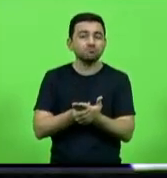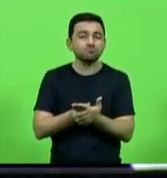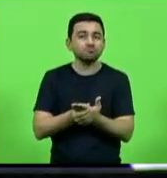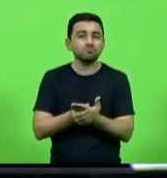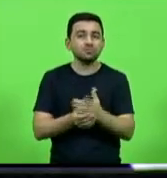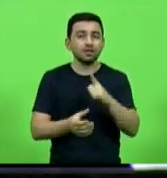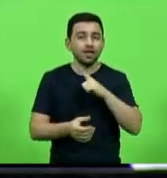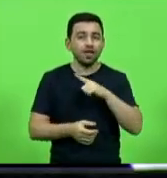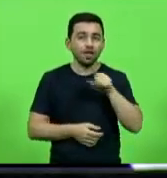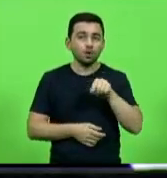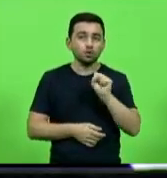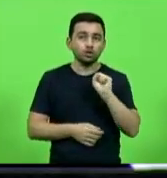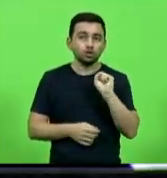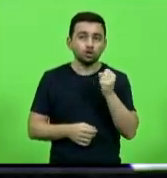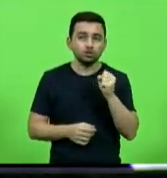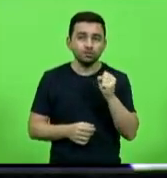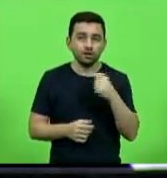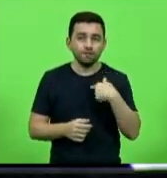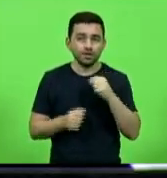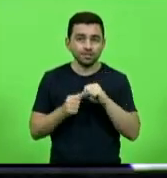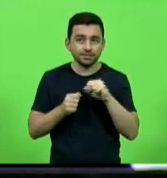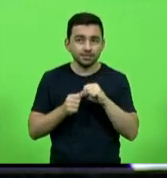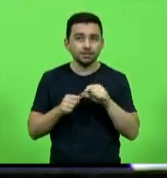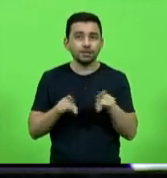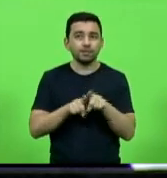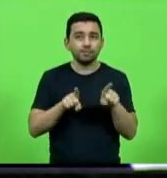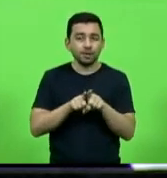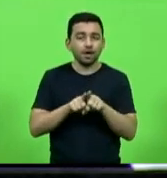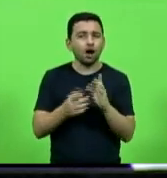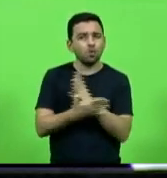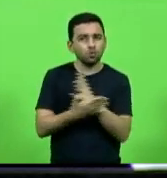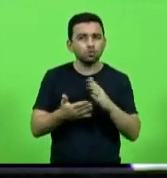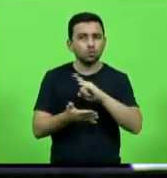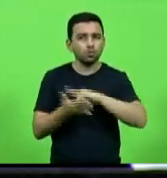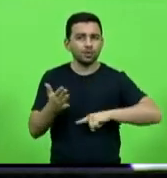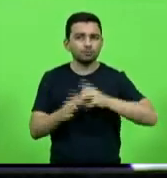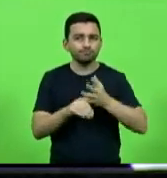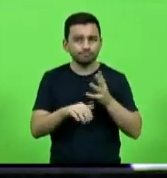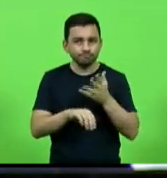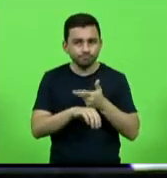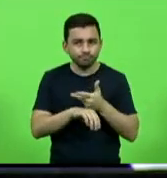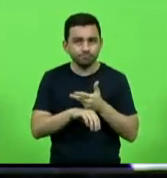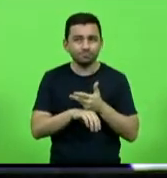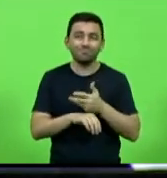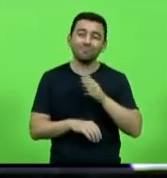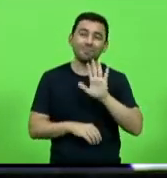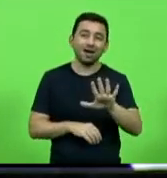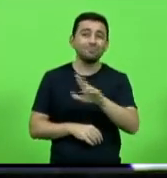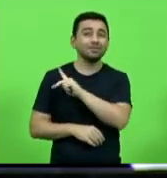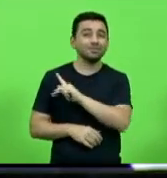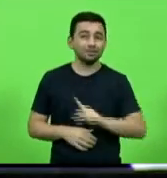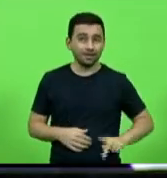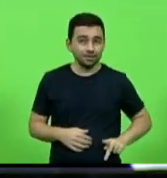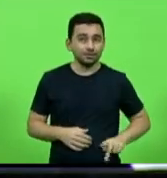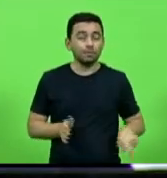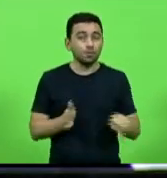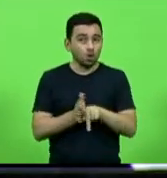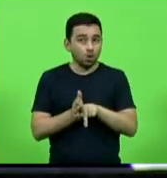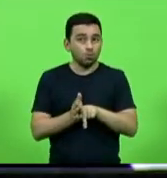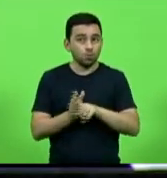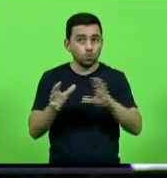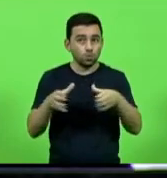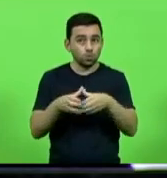oitivas e a diligência de alguns documentos mas a presidência do tribunal misto